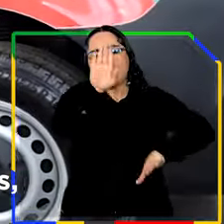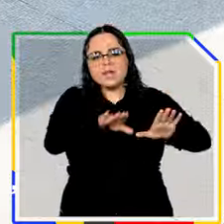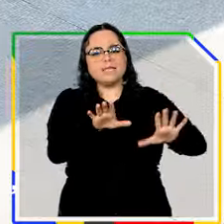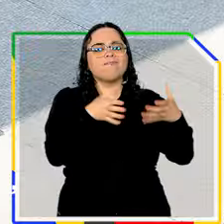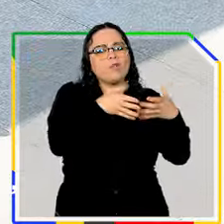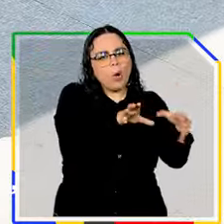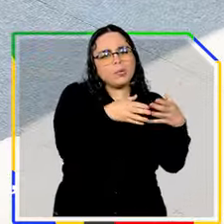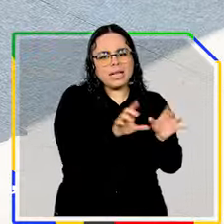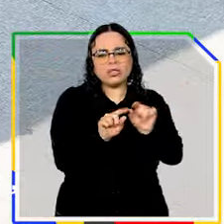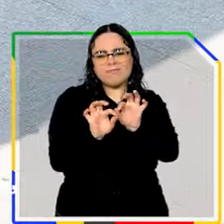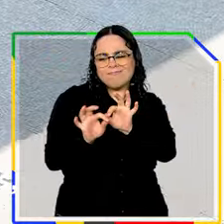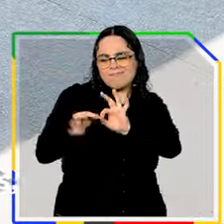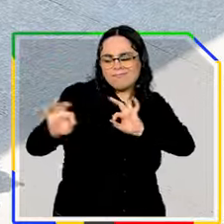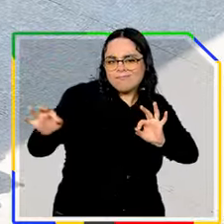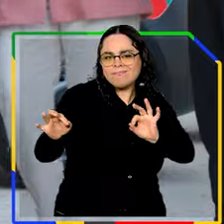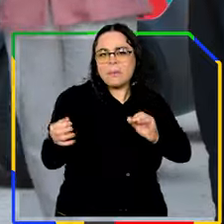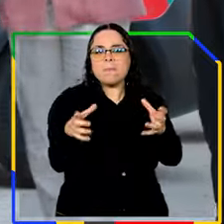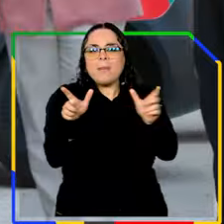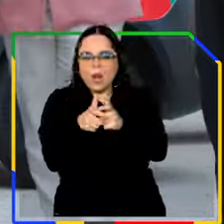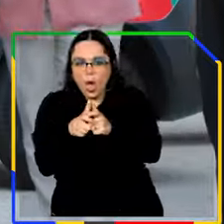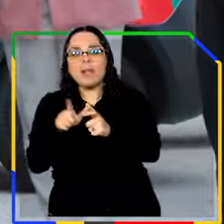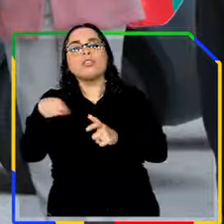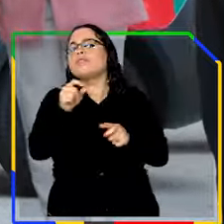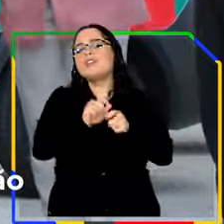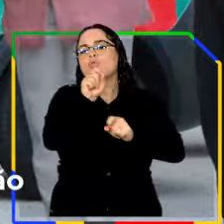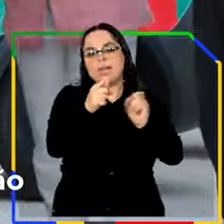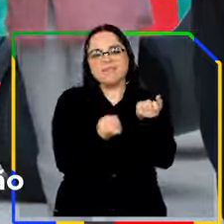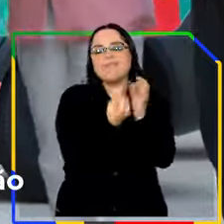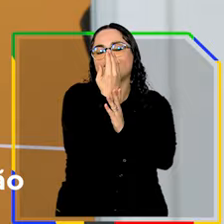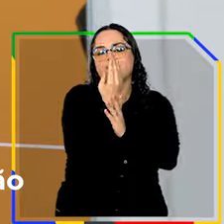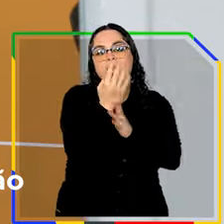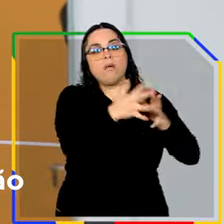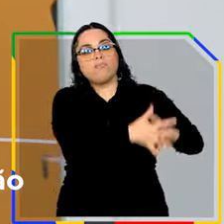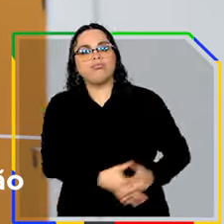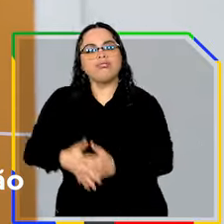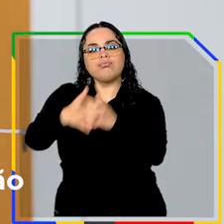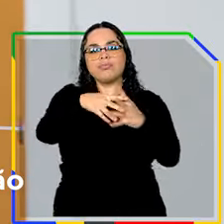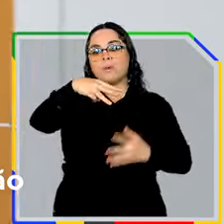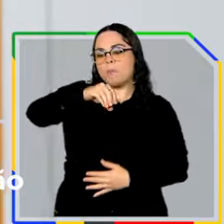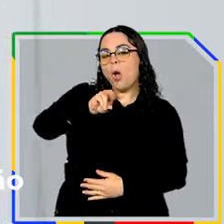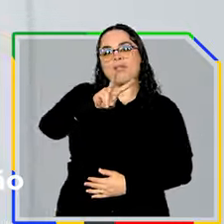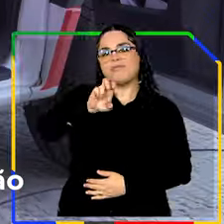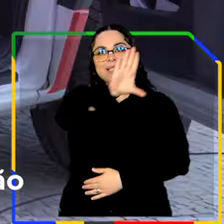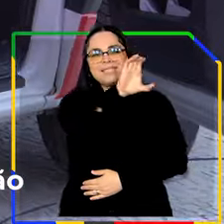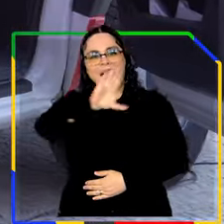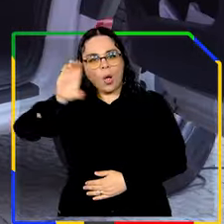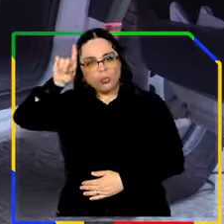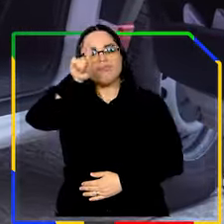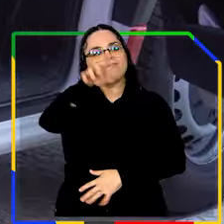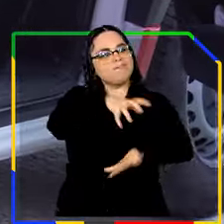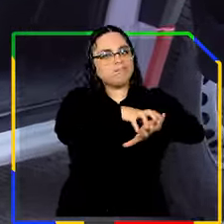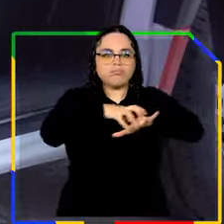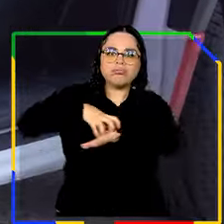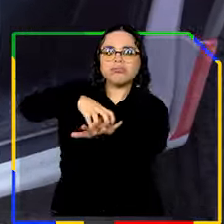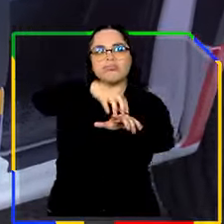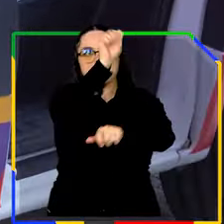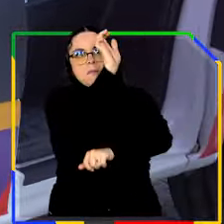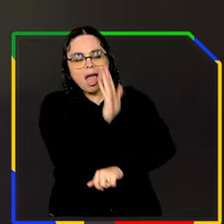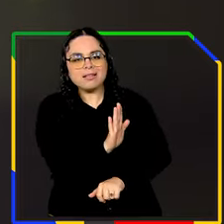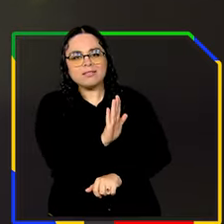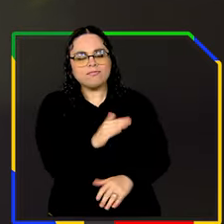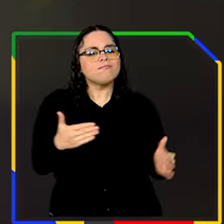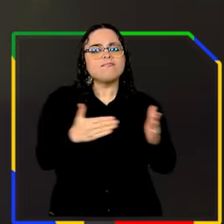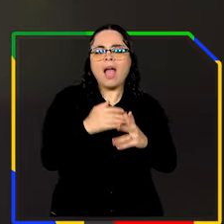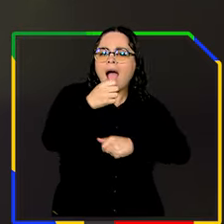menores e mais afastadas, criamos Movicels, nossos equipamentos de cultura itinerante que já estão rodando todo o Brasil.